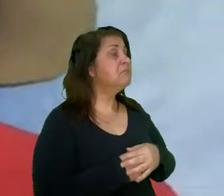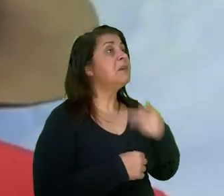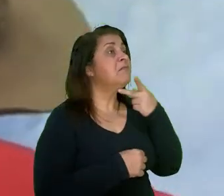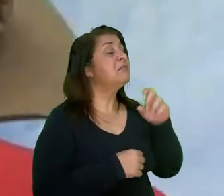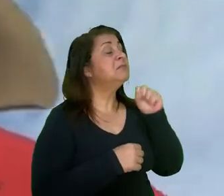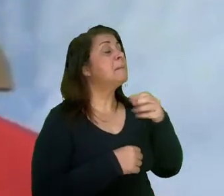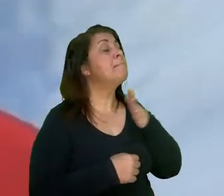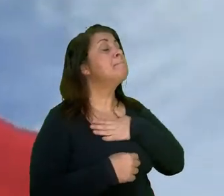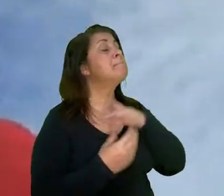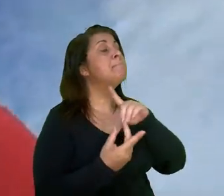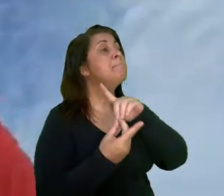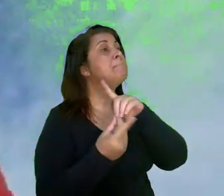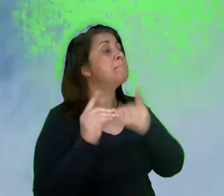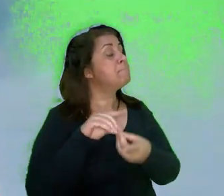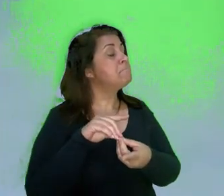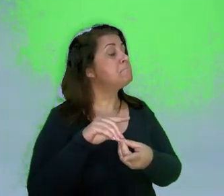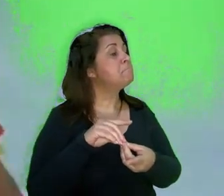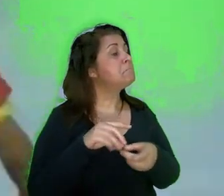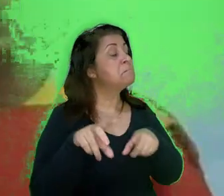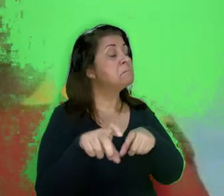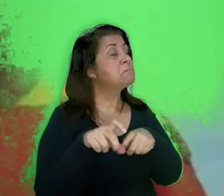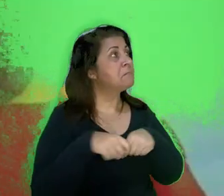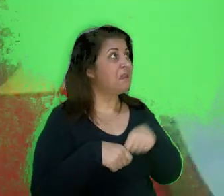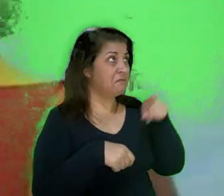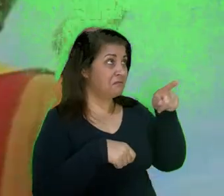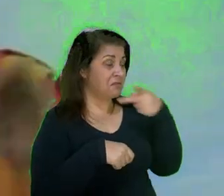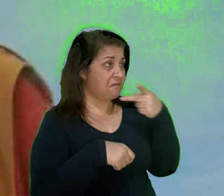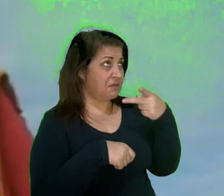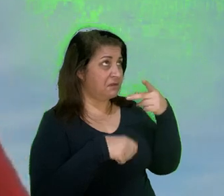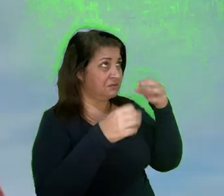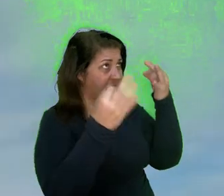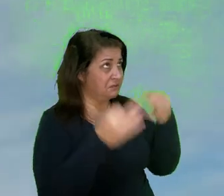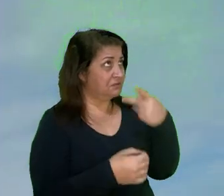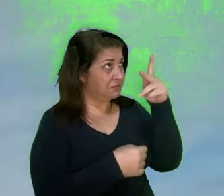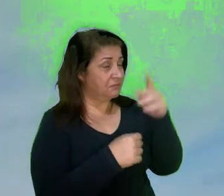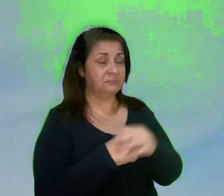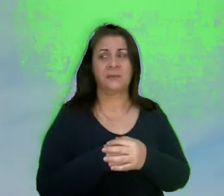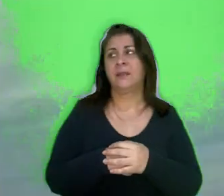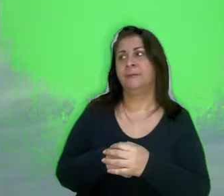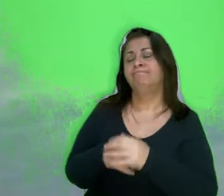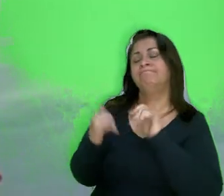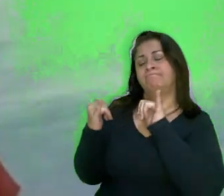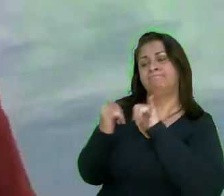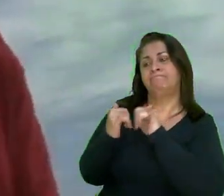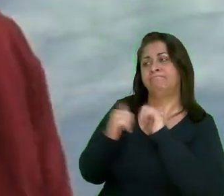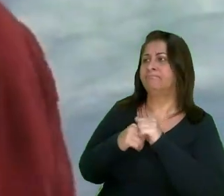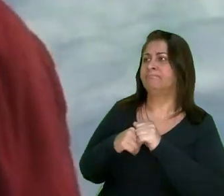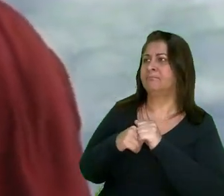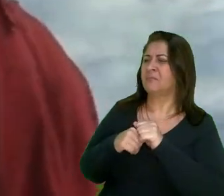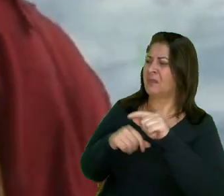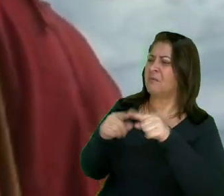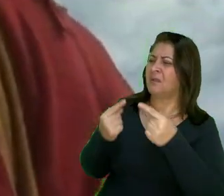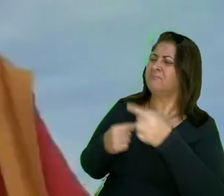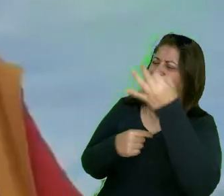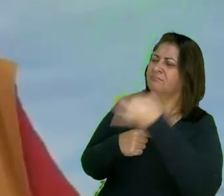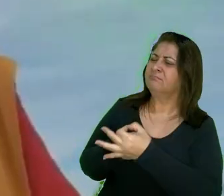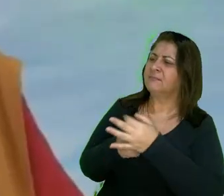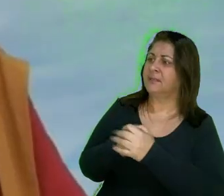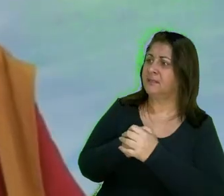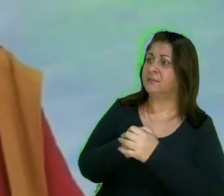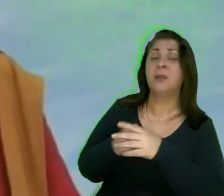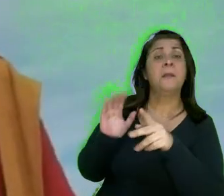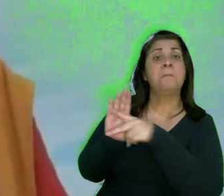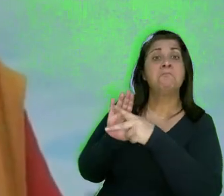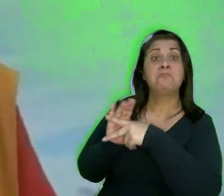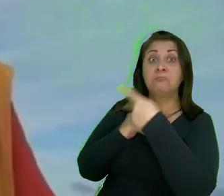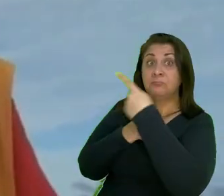Falo direito o meu dialeto caipino. Eu sei que falei certo, seu. Perdão, seu caçador. Você está certo.